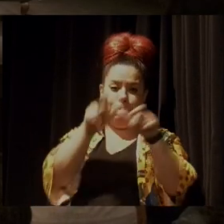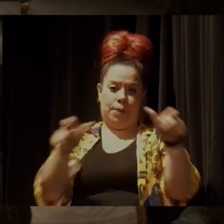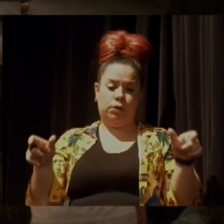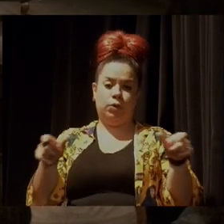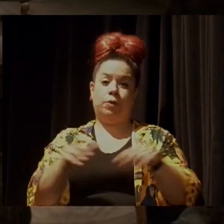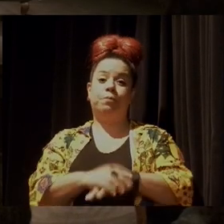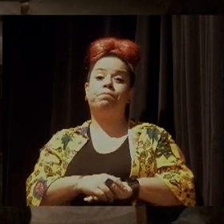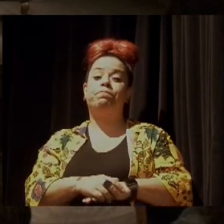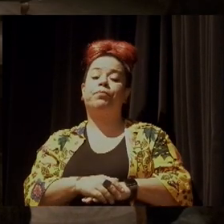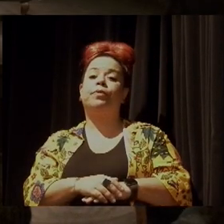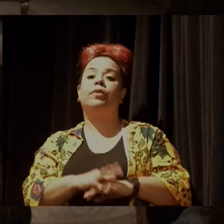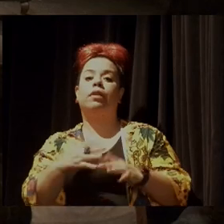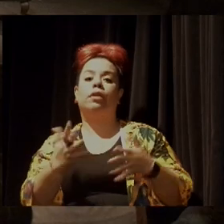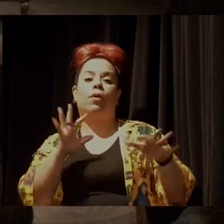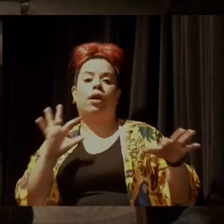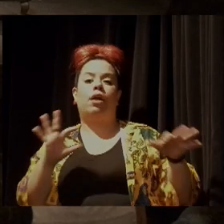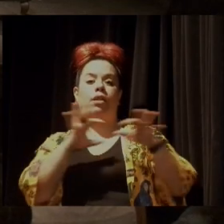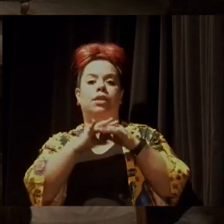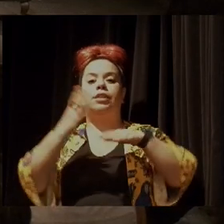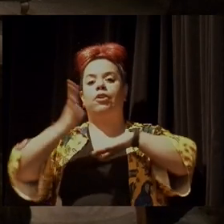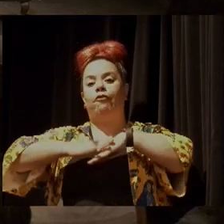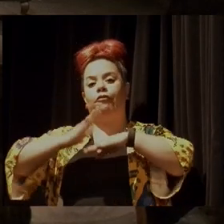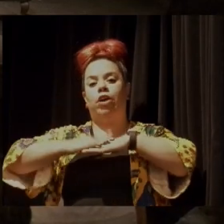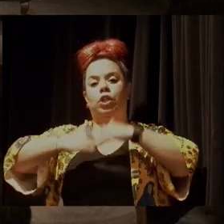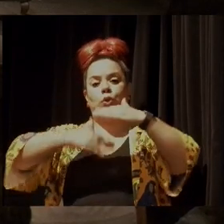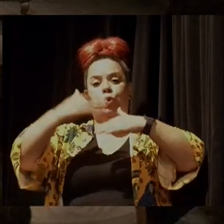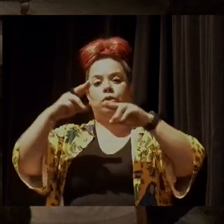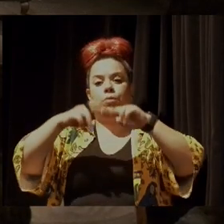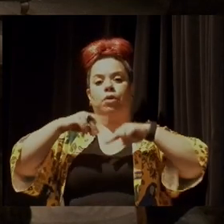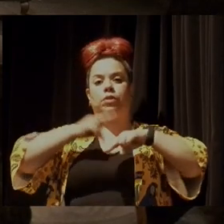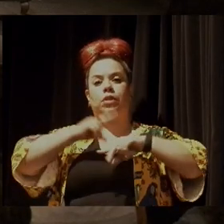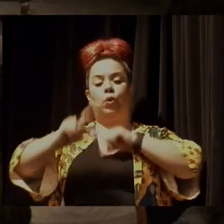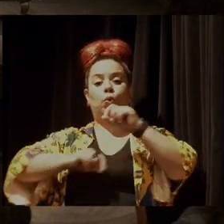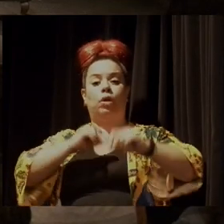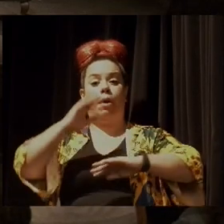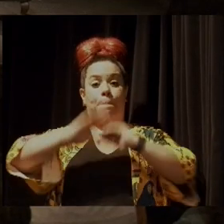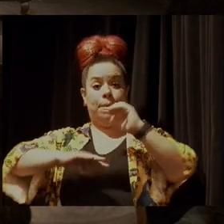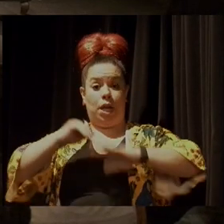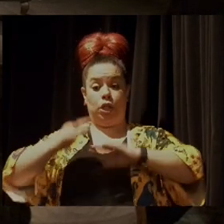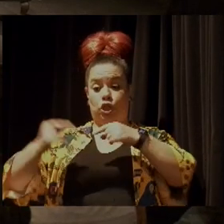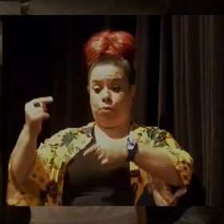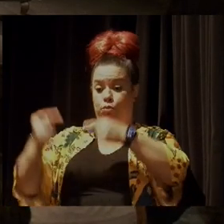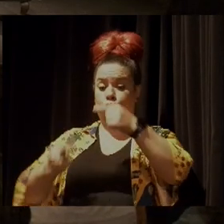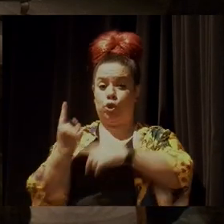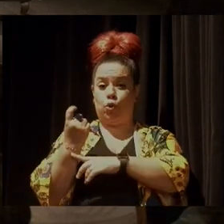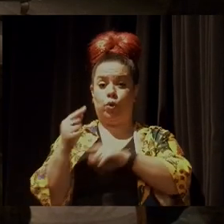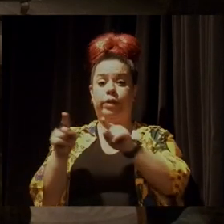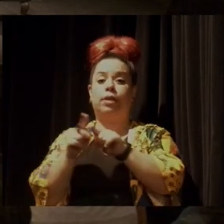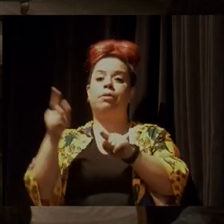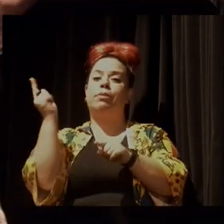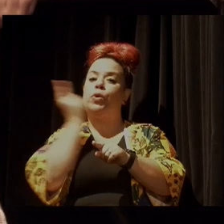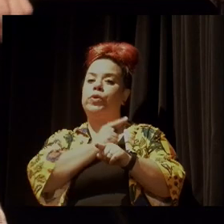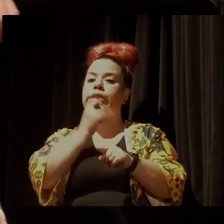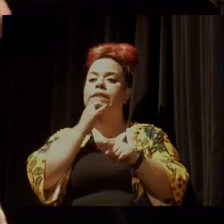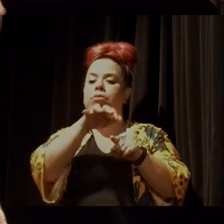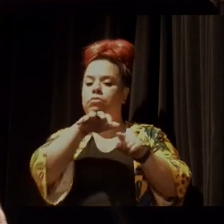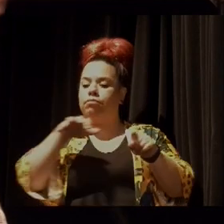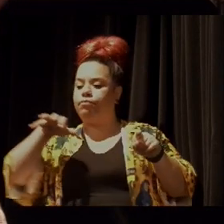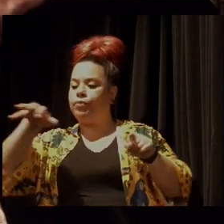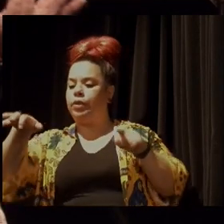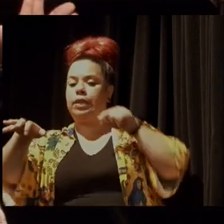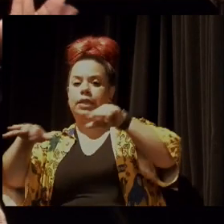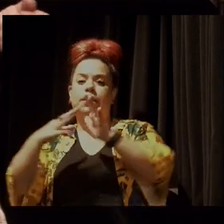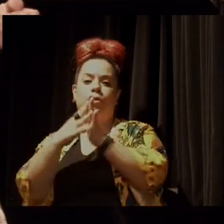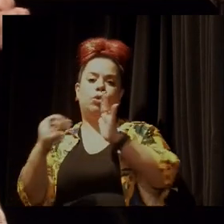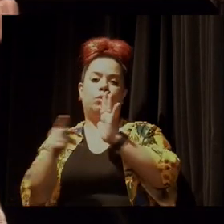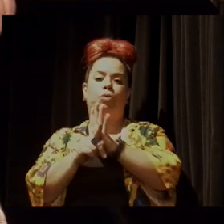aliança traz essa construção de uma agenda política única, traz a concepção de reserva extrativista baseada no modelo